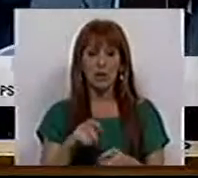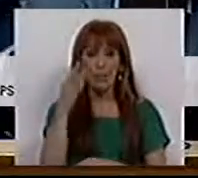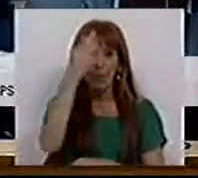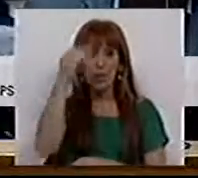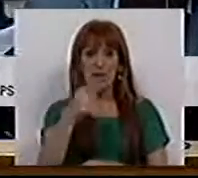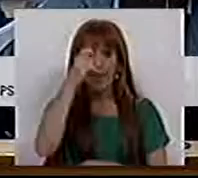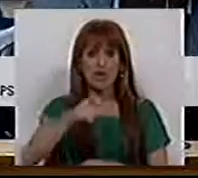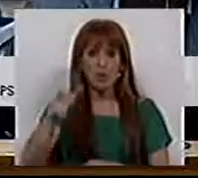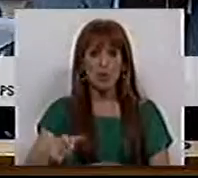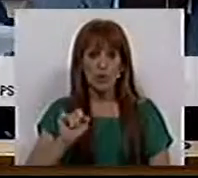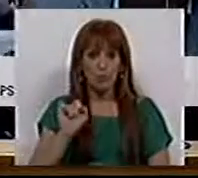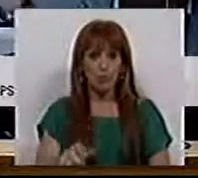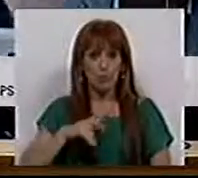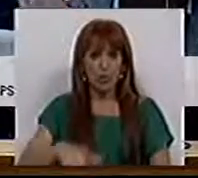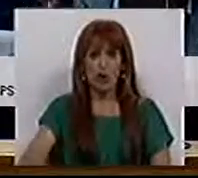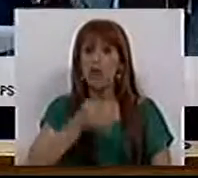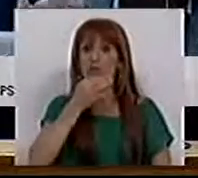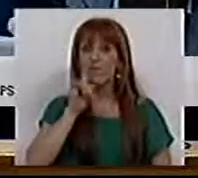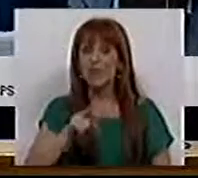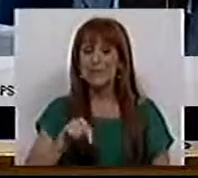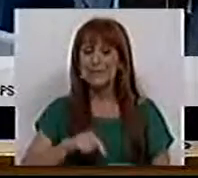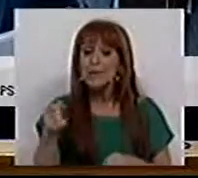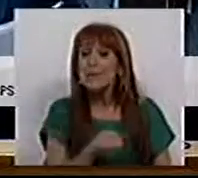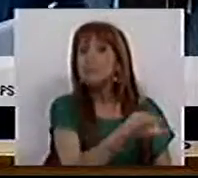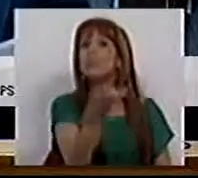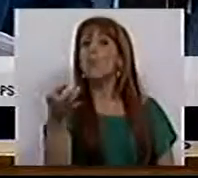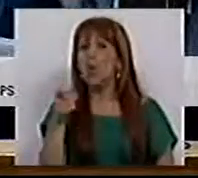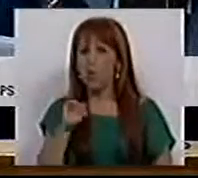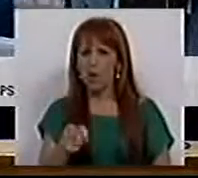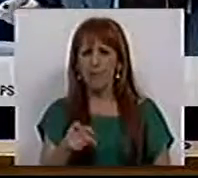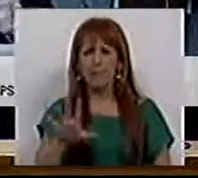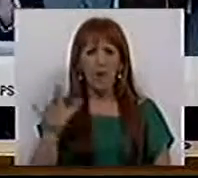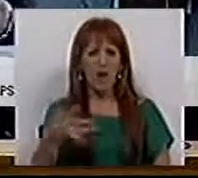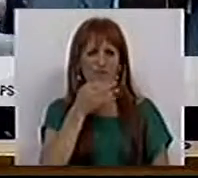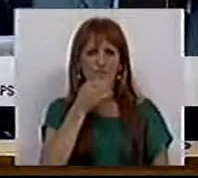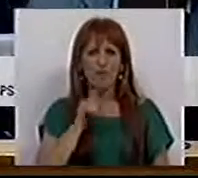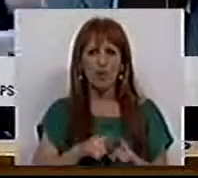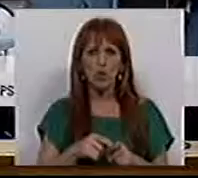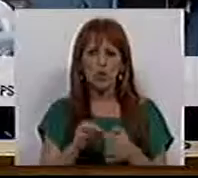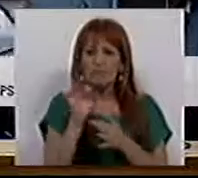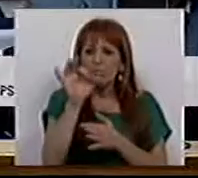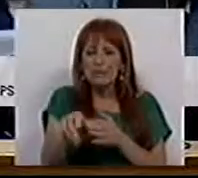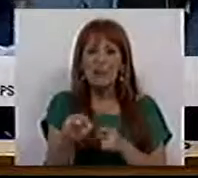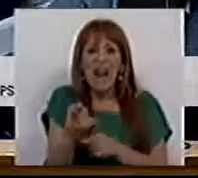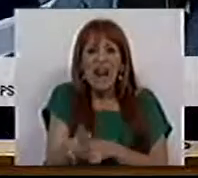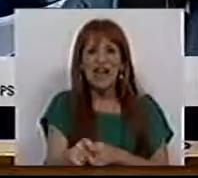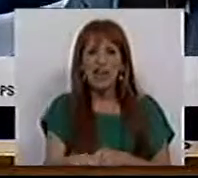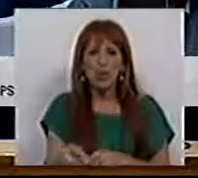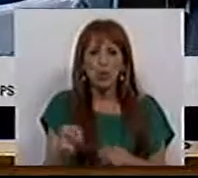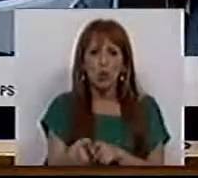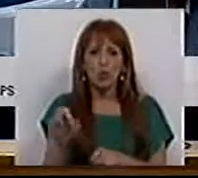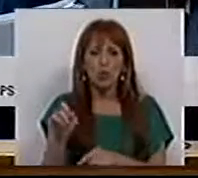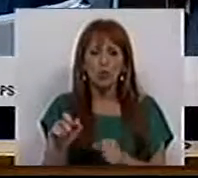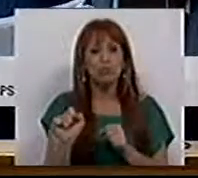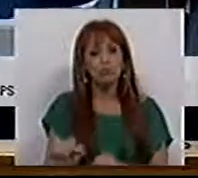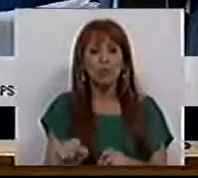da população. Falamos deste universo. E quando falamos de resíduos sólidos urbanos,